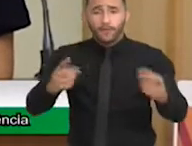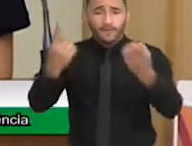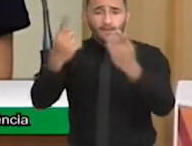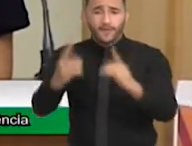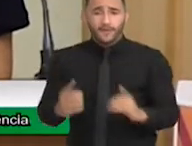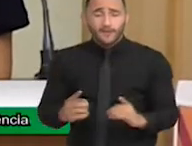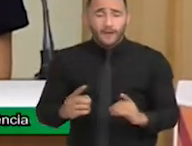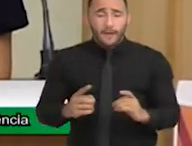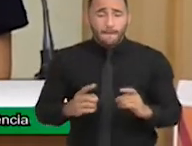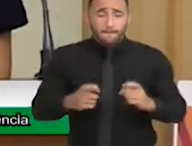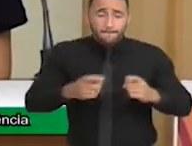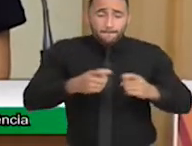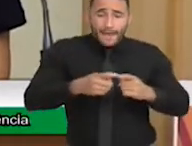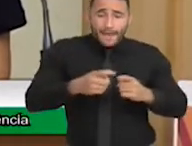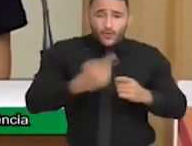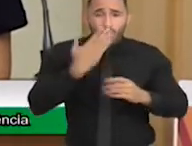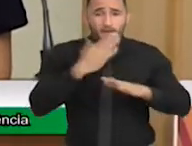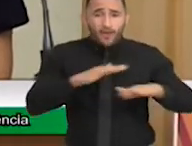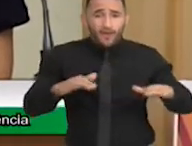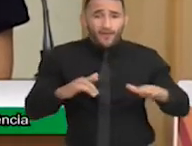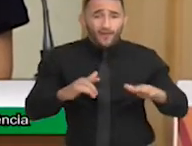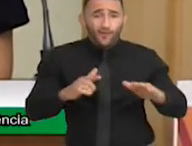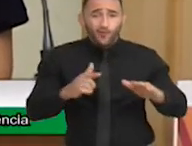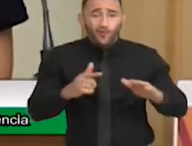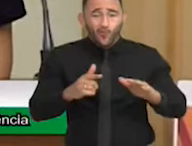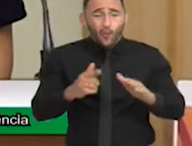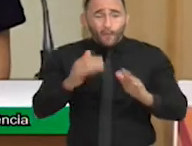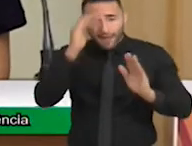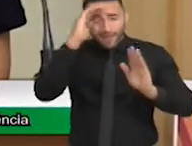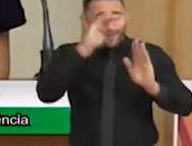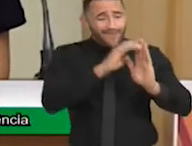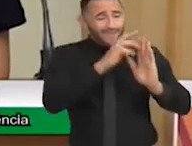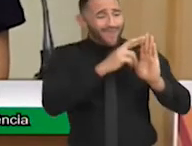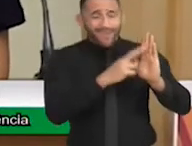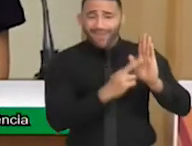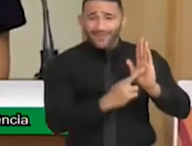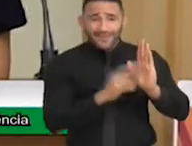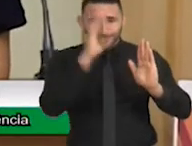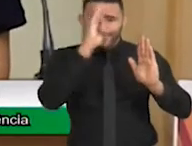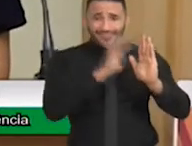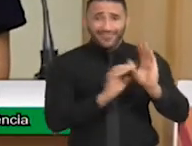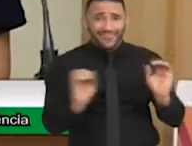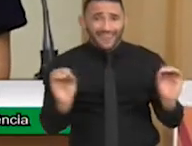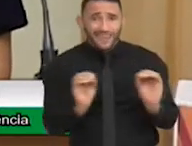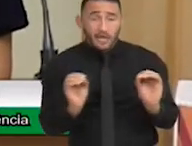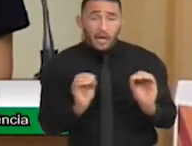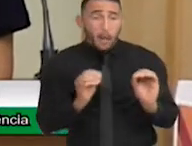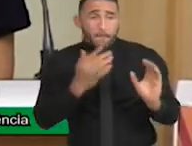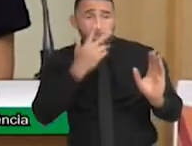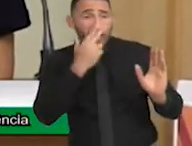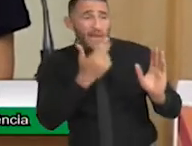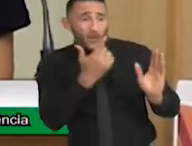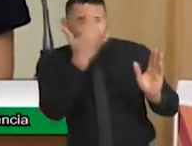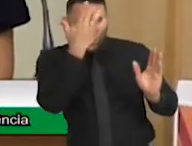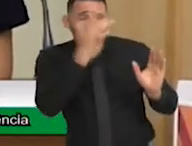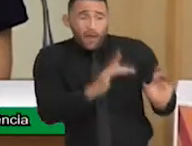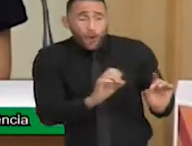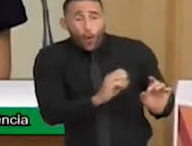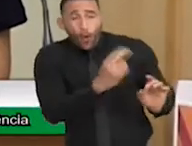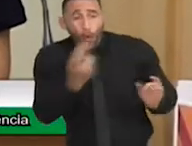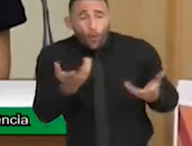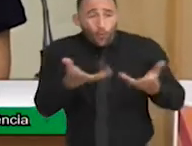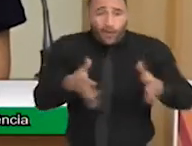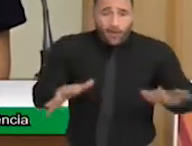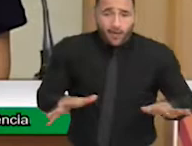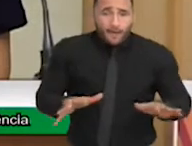executam protocolos já previstos em lei e não sabem ou não têm conhecimento para diagnosticar o autismo. E com